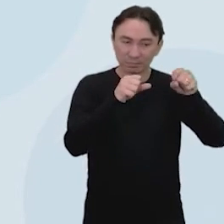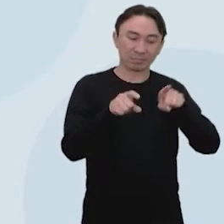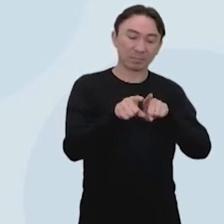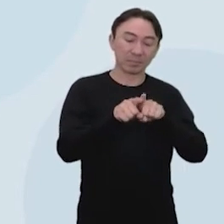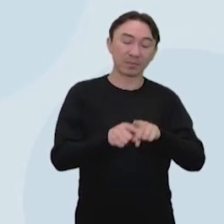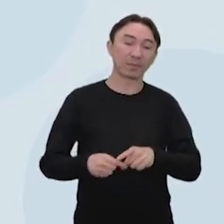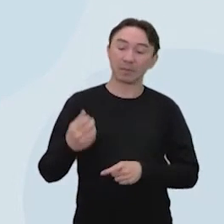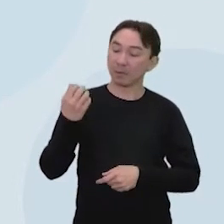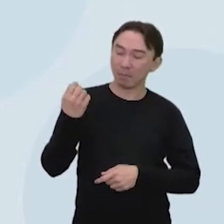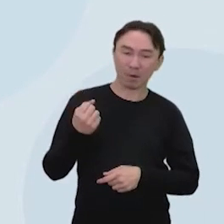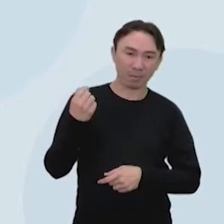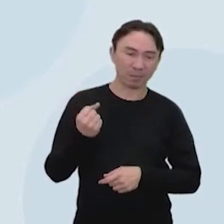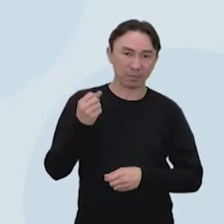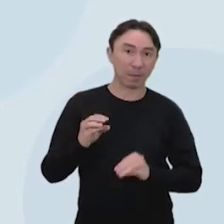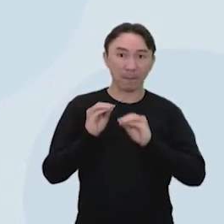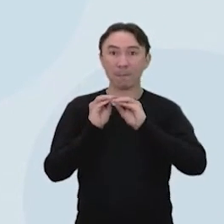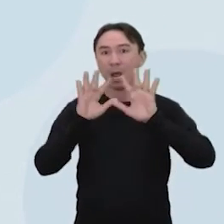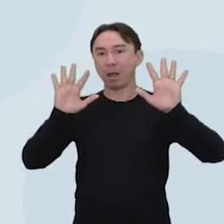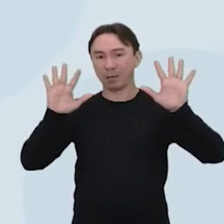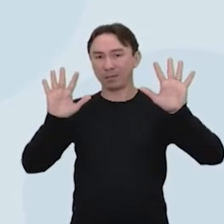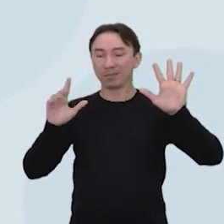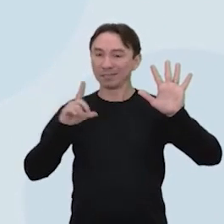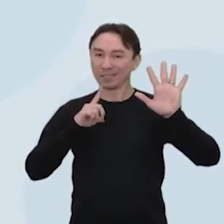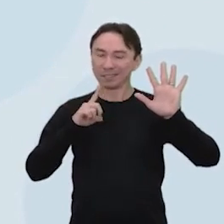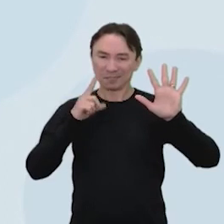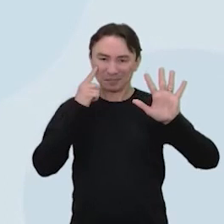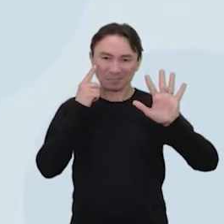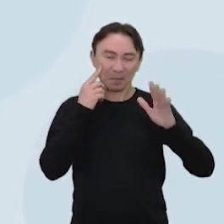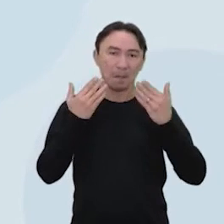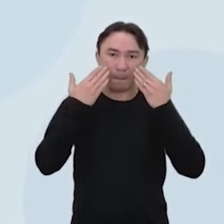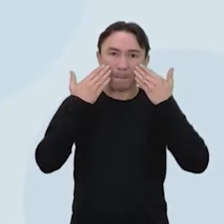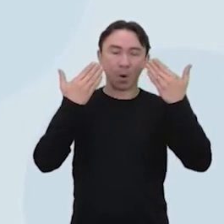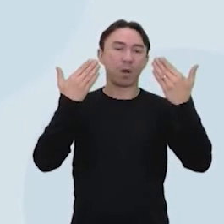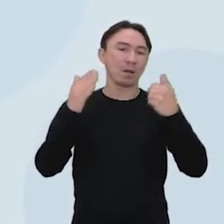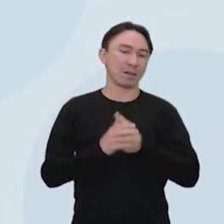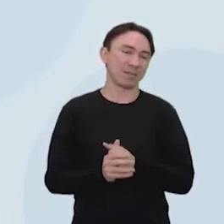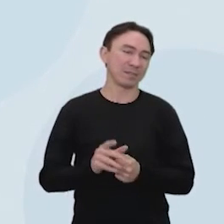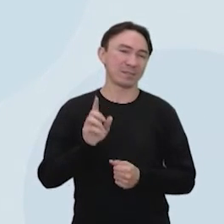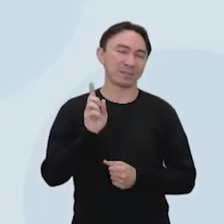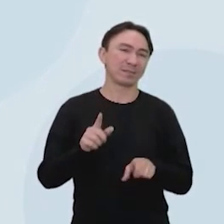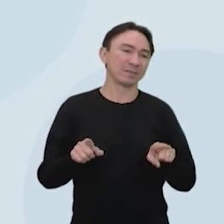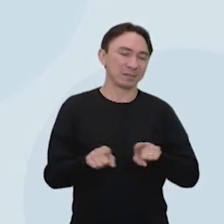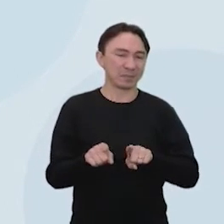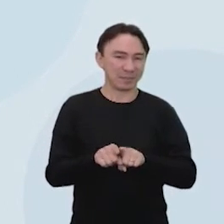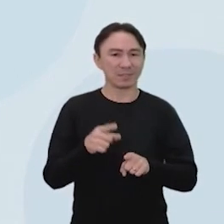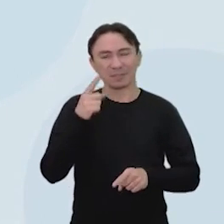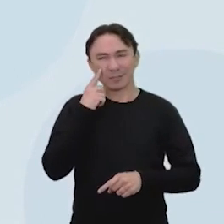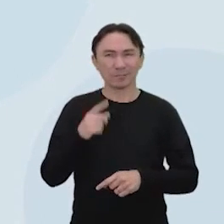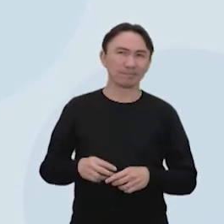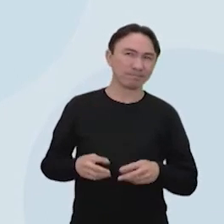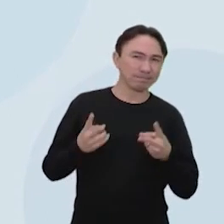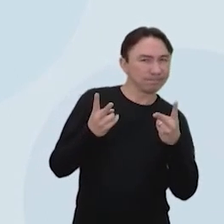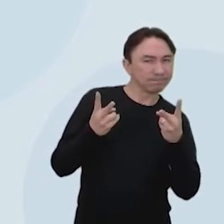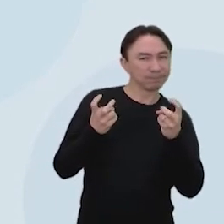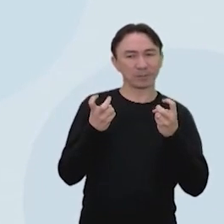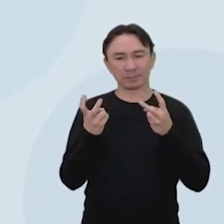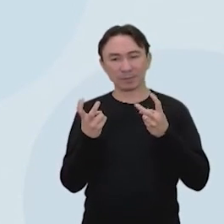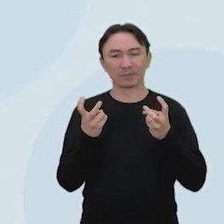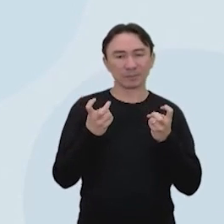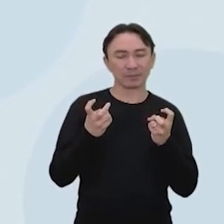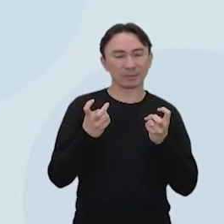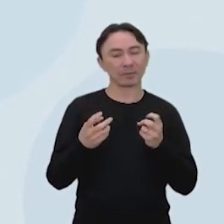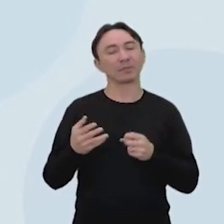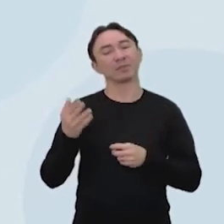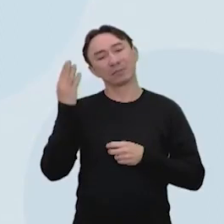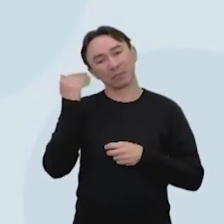destaque. E não é por acaso que esse branco está aí. Para a leitura interpretativa, a gente sabe que eu e o professor,